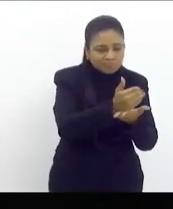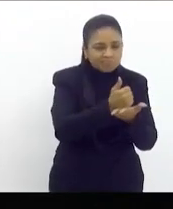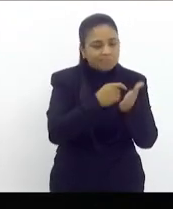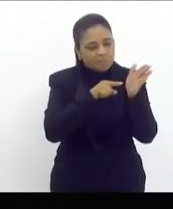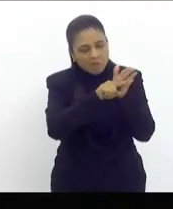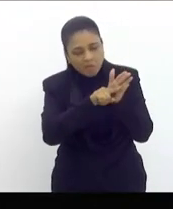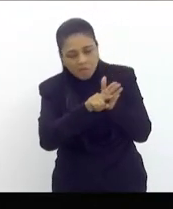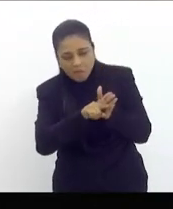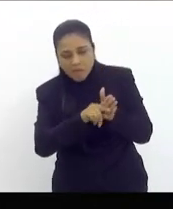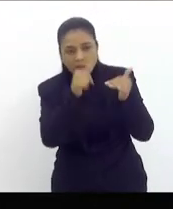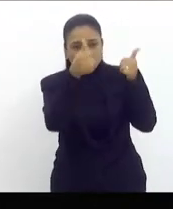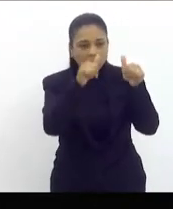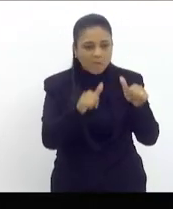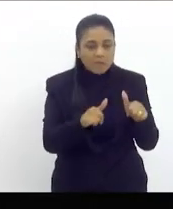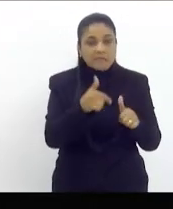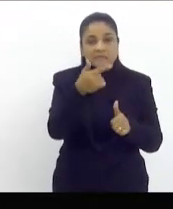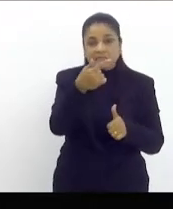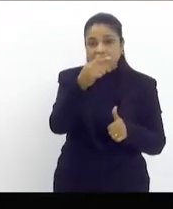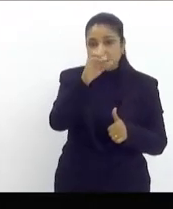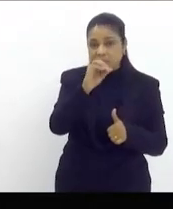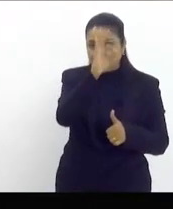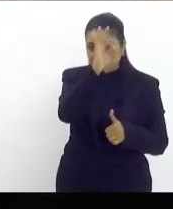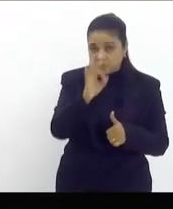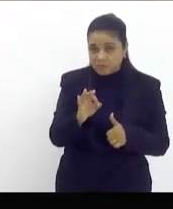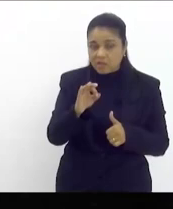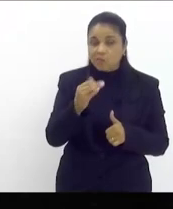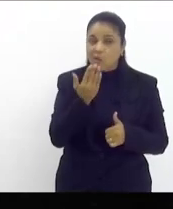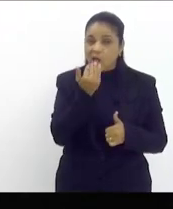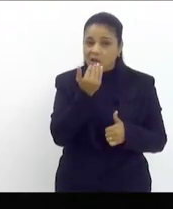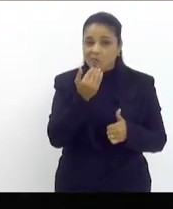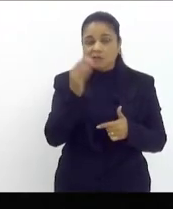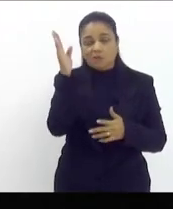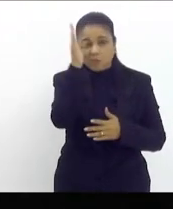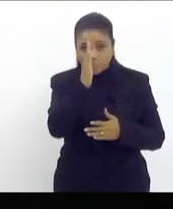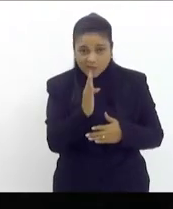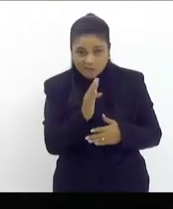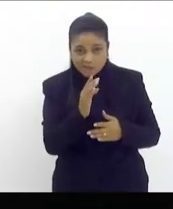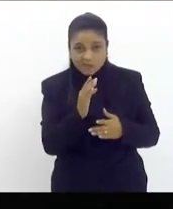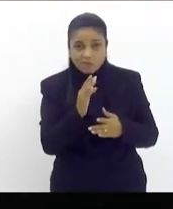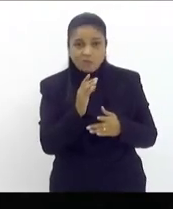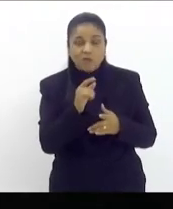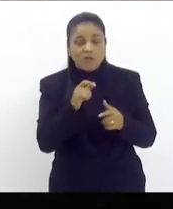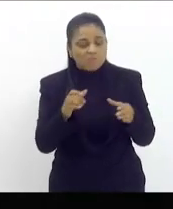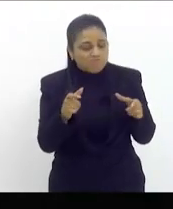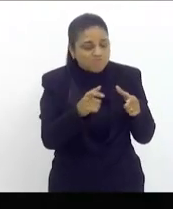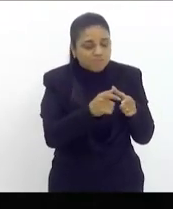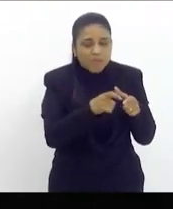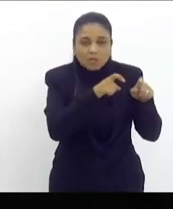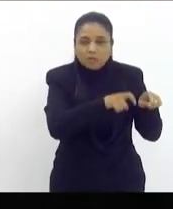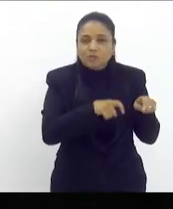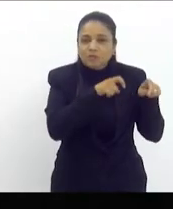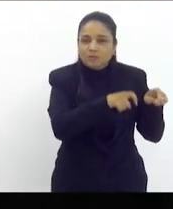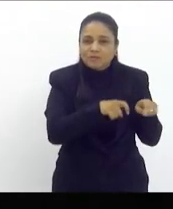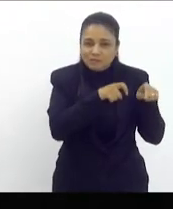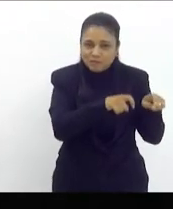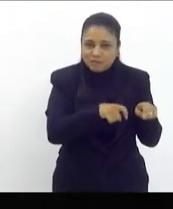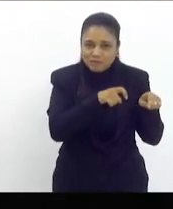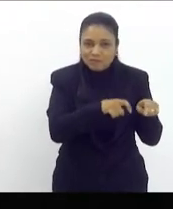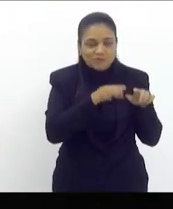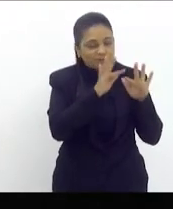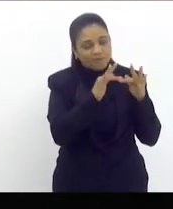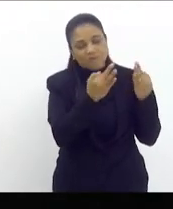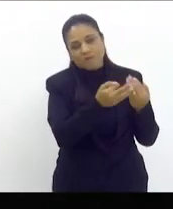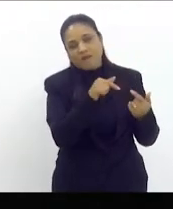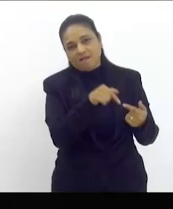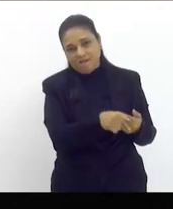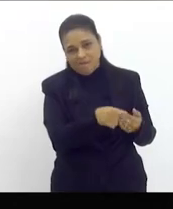representa que 70% daquilo que nos alimenta hoje no Brasil são de pequenos agricultores são de agricultura familiares